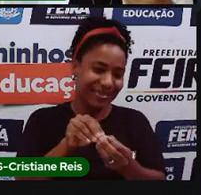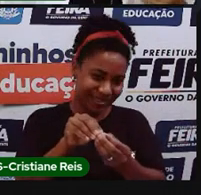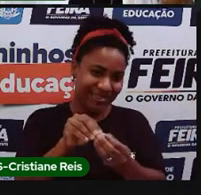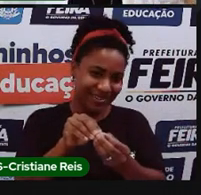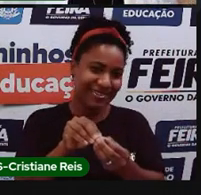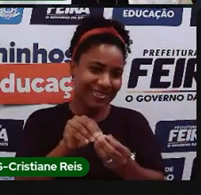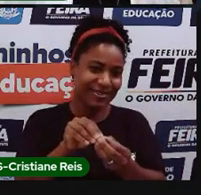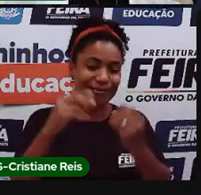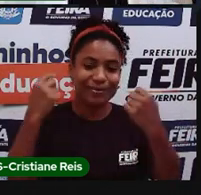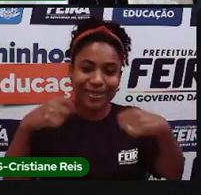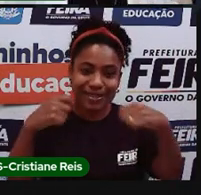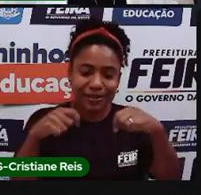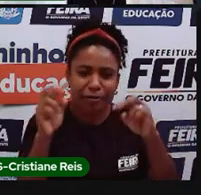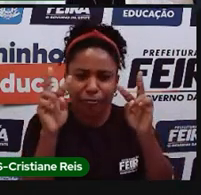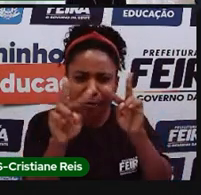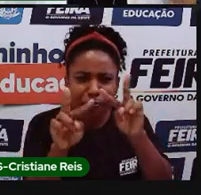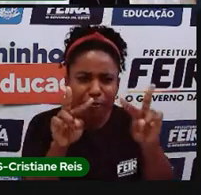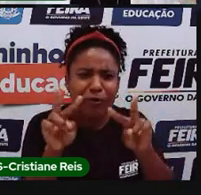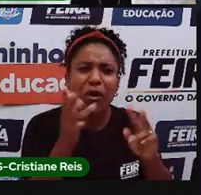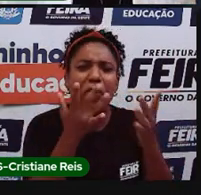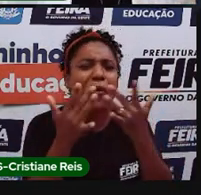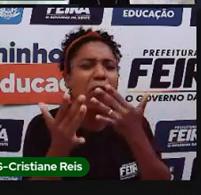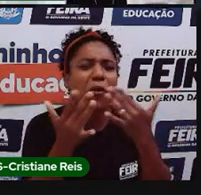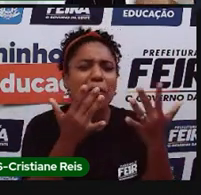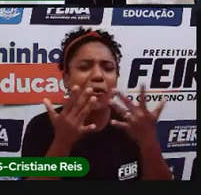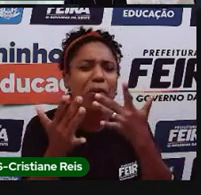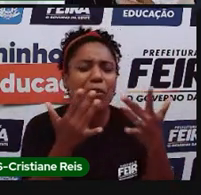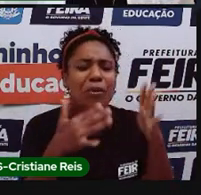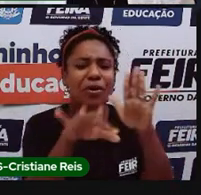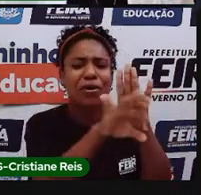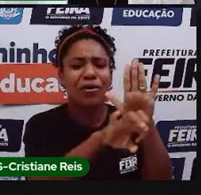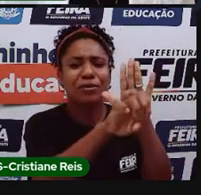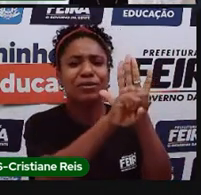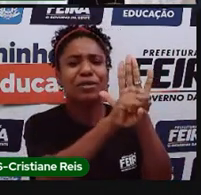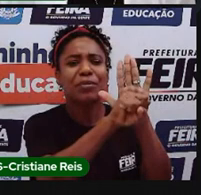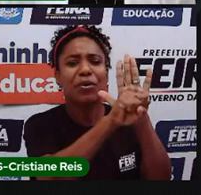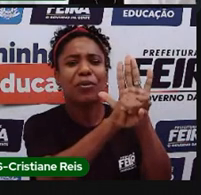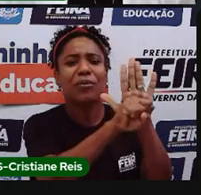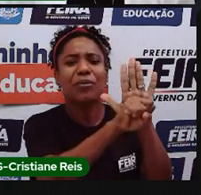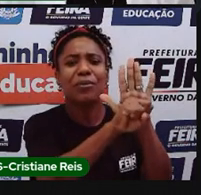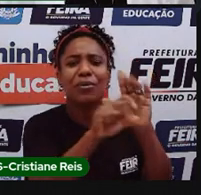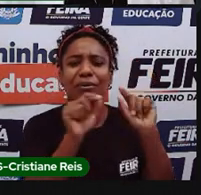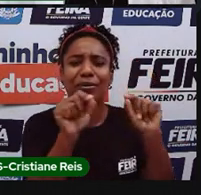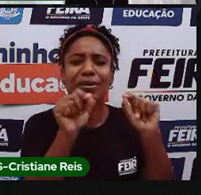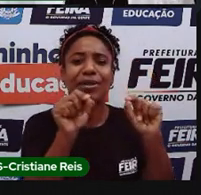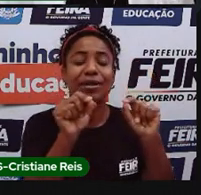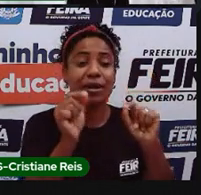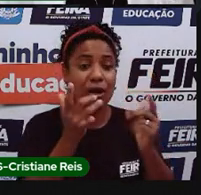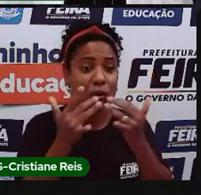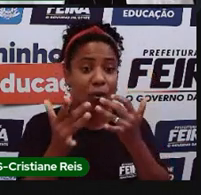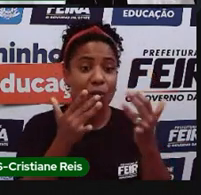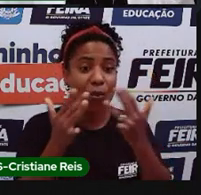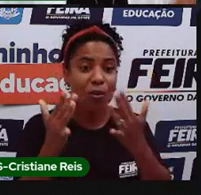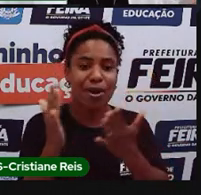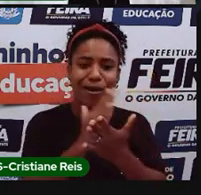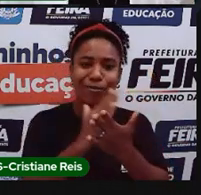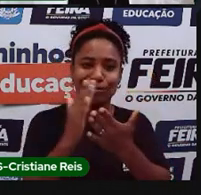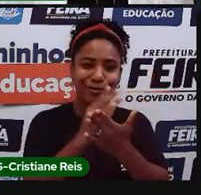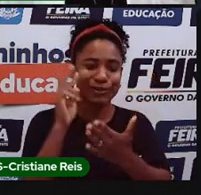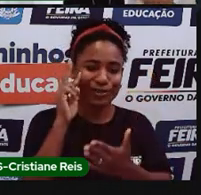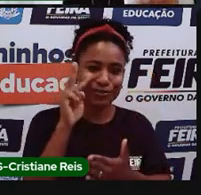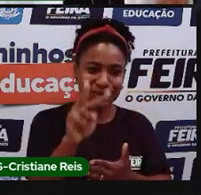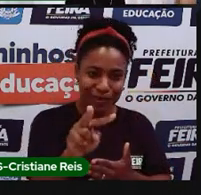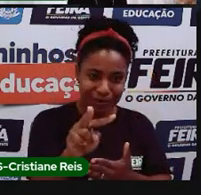que você está vendo ali de cor, de símbolo. esse aqui está representado com cor, mas quem já viu o mapa de